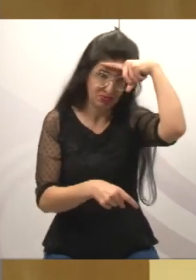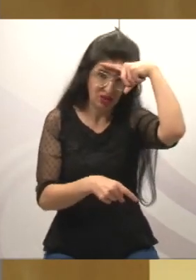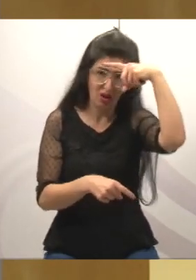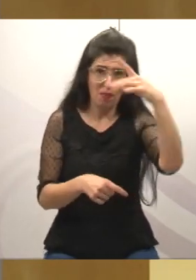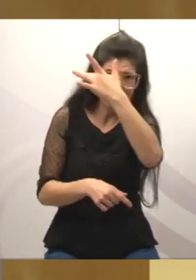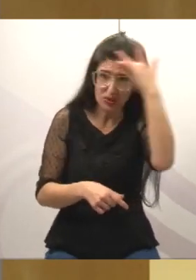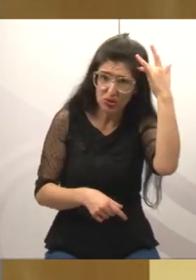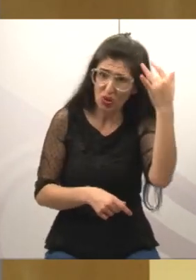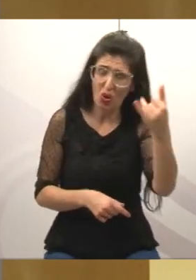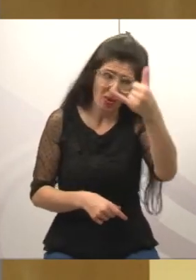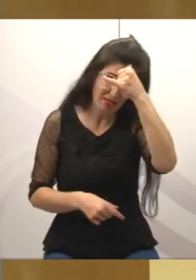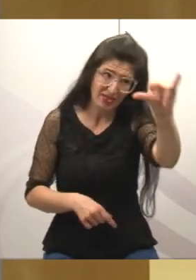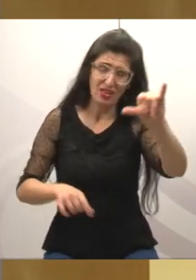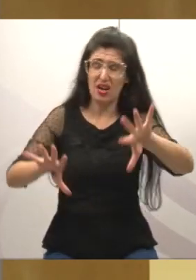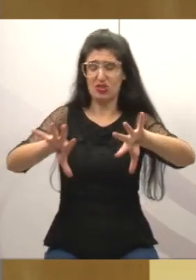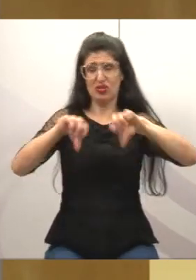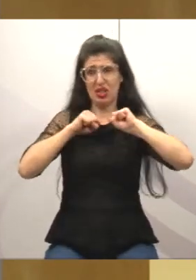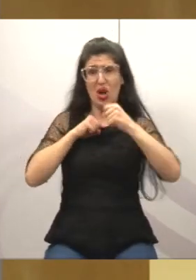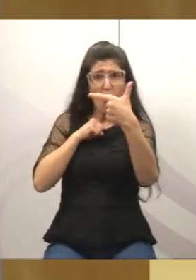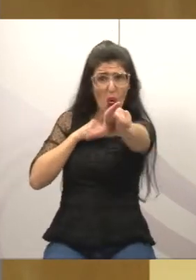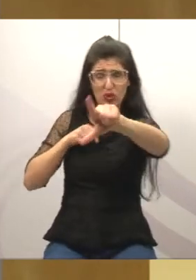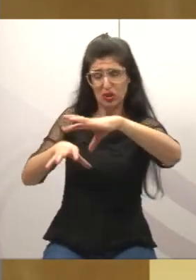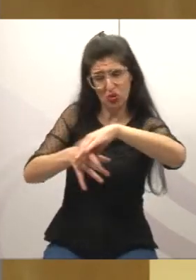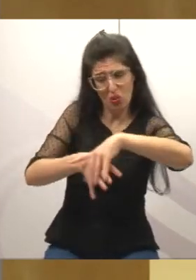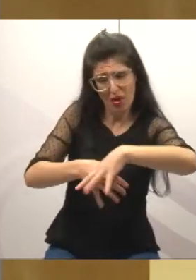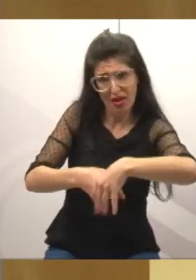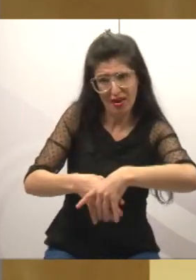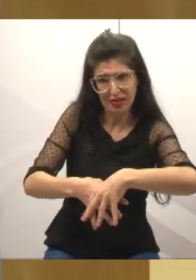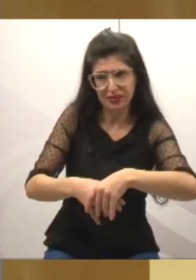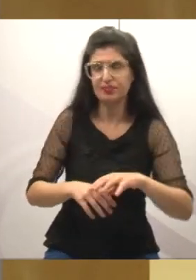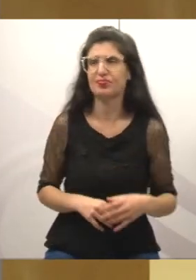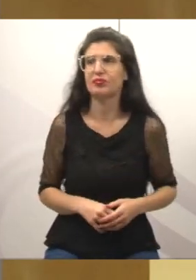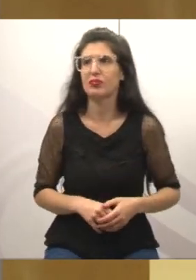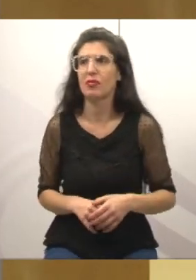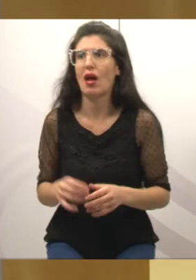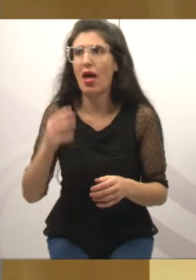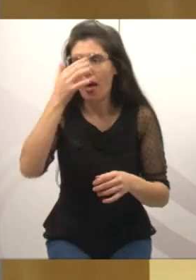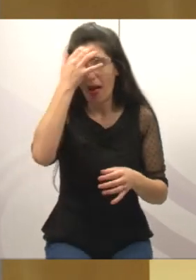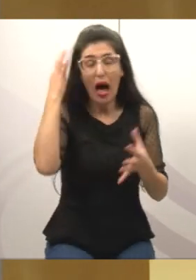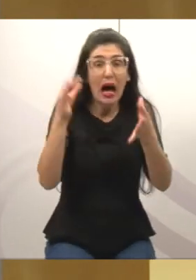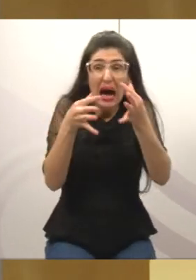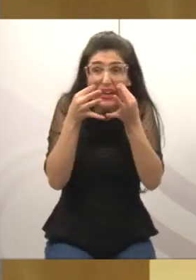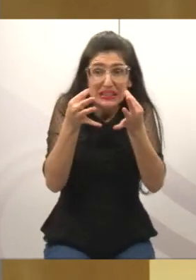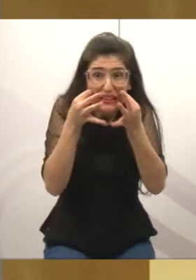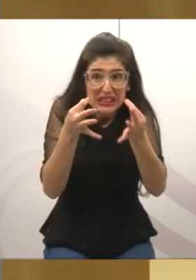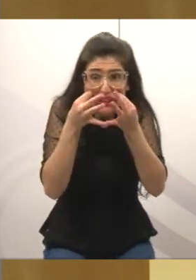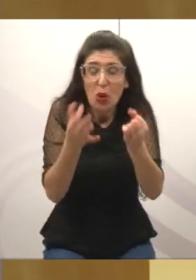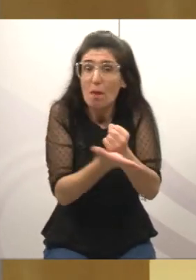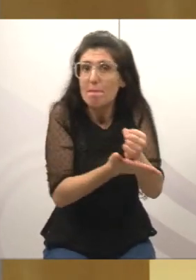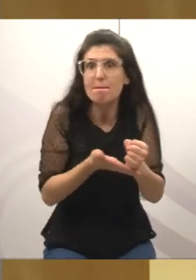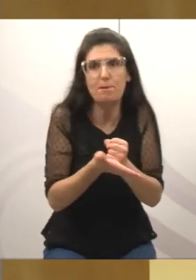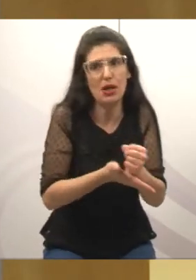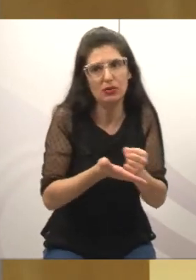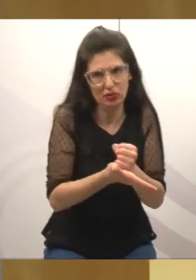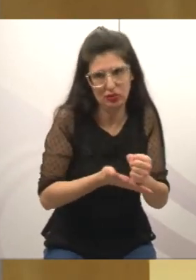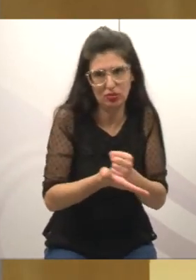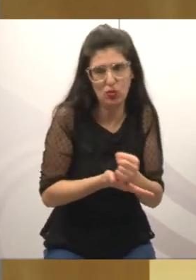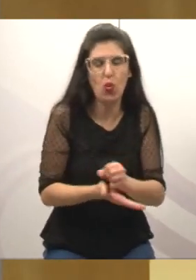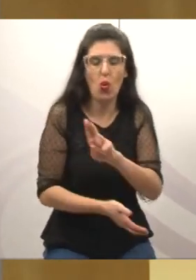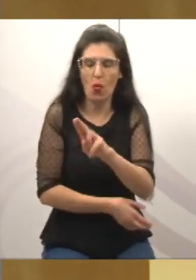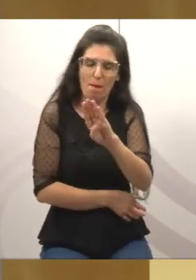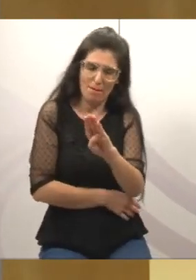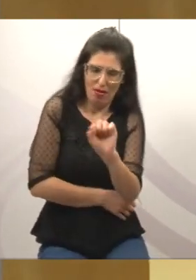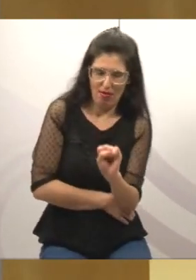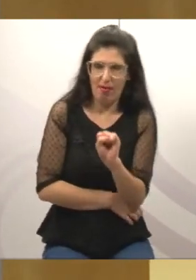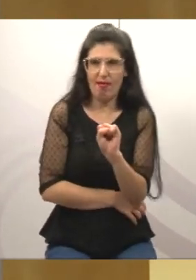mas que não esqueçamos da saúde de atenção básica. e a atenção básica é aquela praticada na UBS,